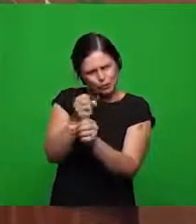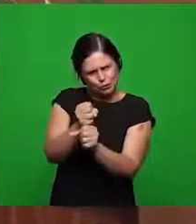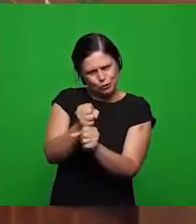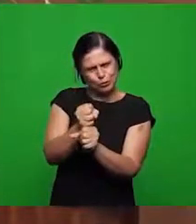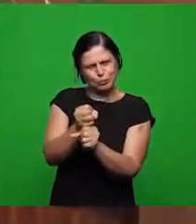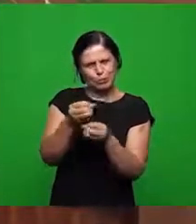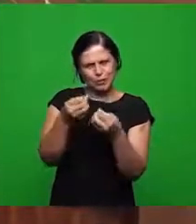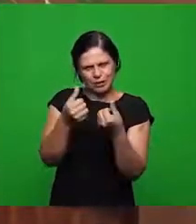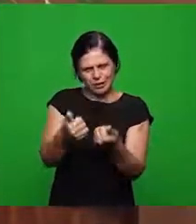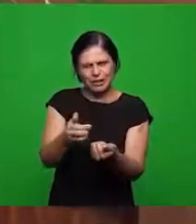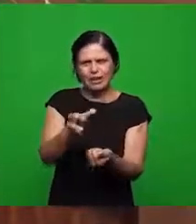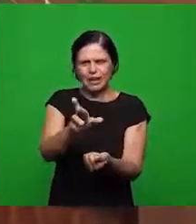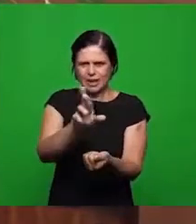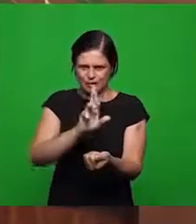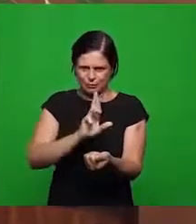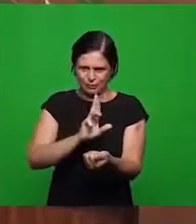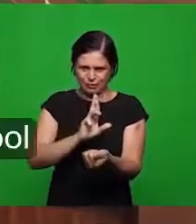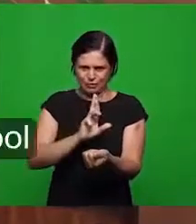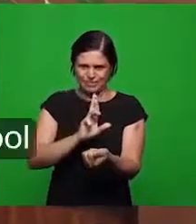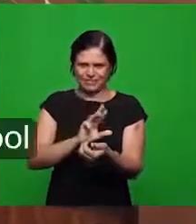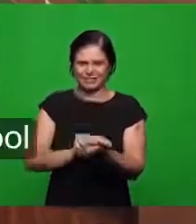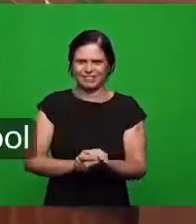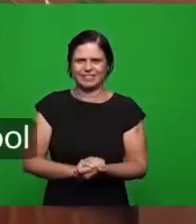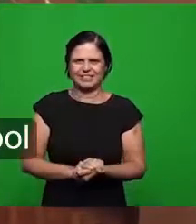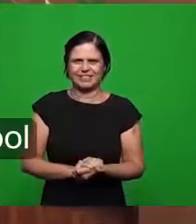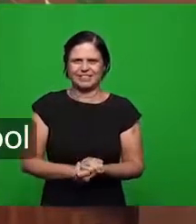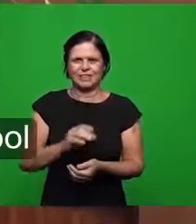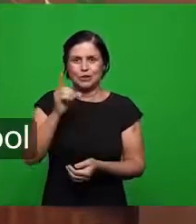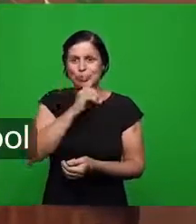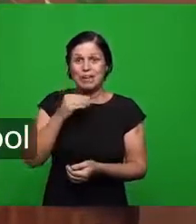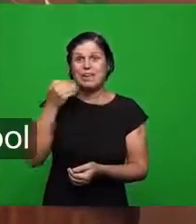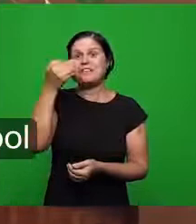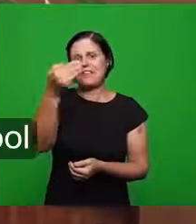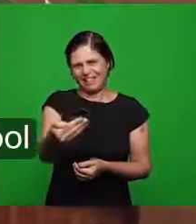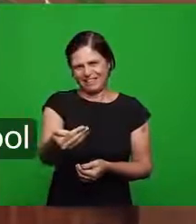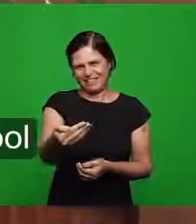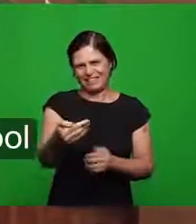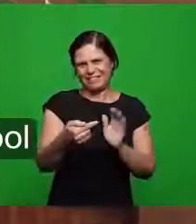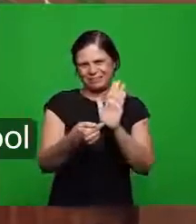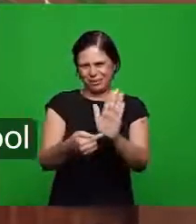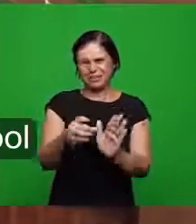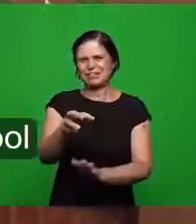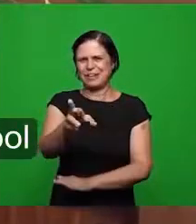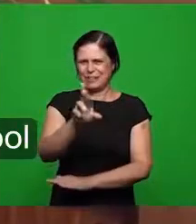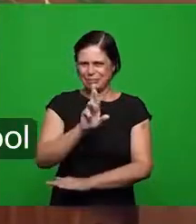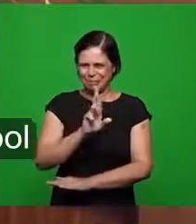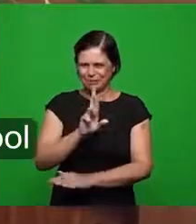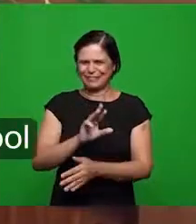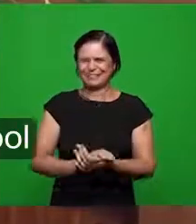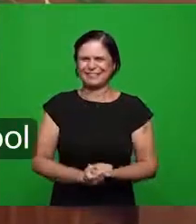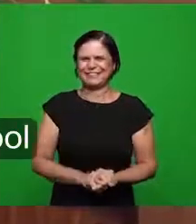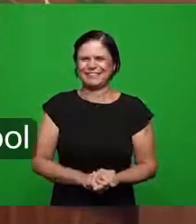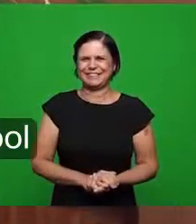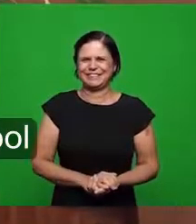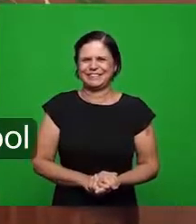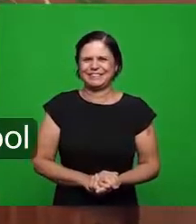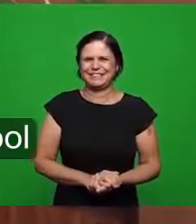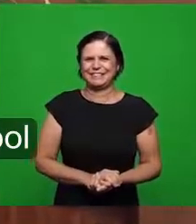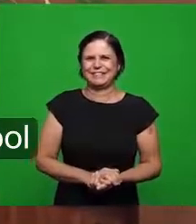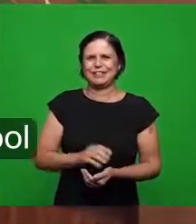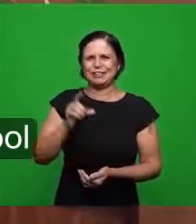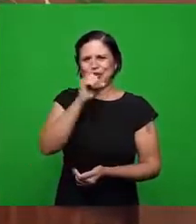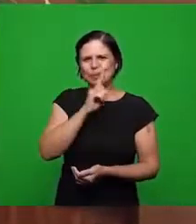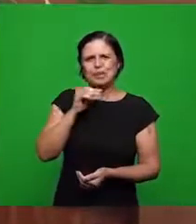a resposta para o próximo domingo para a próxima e última